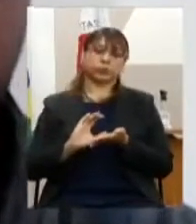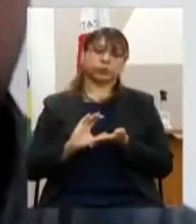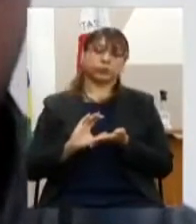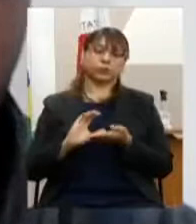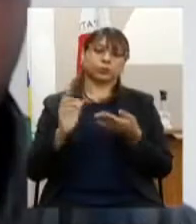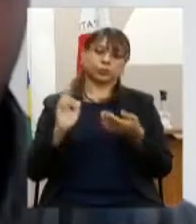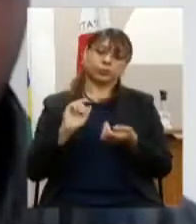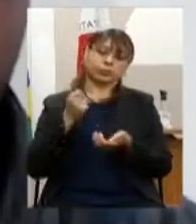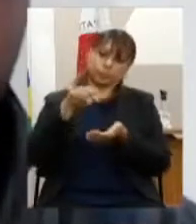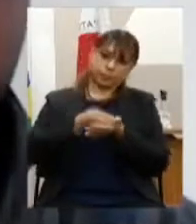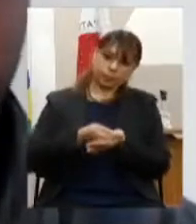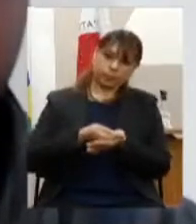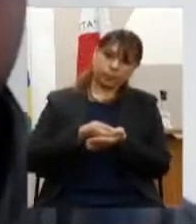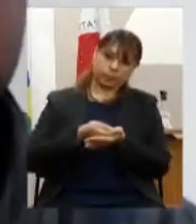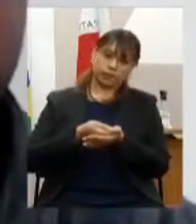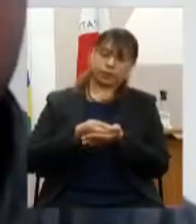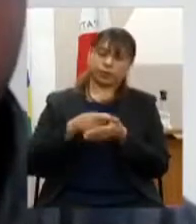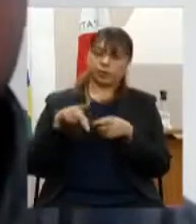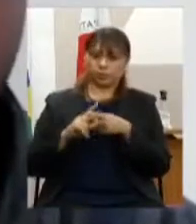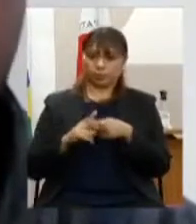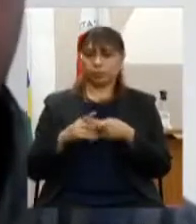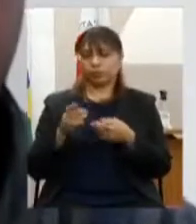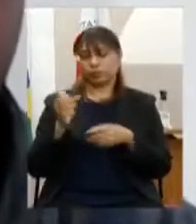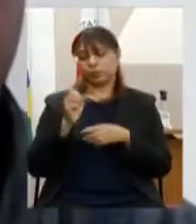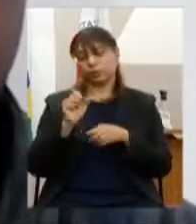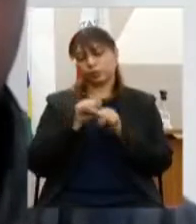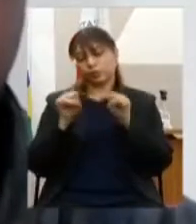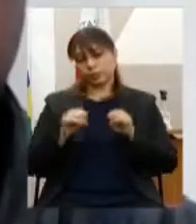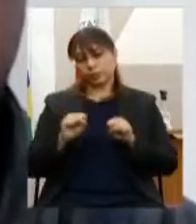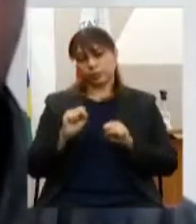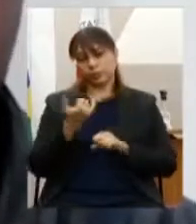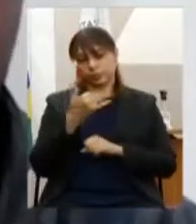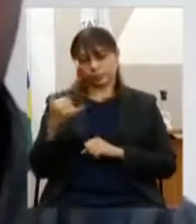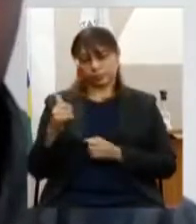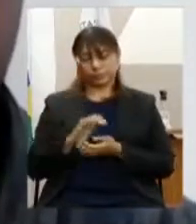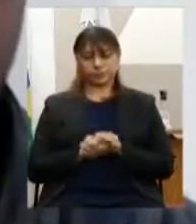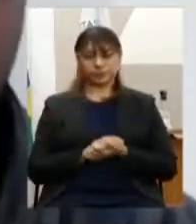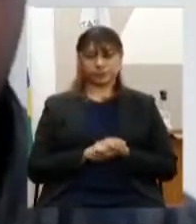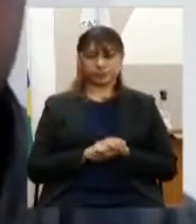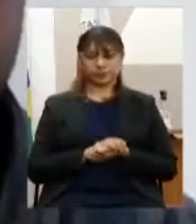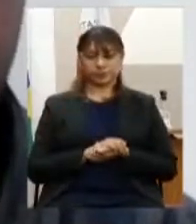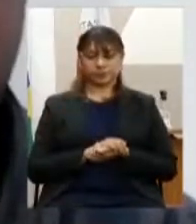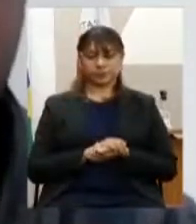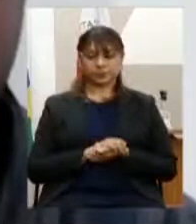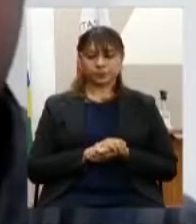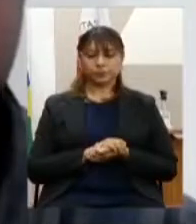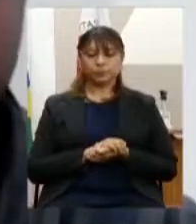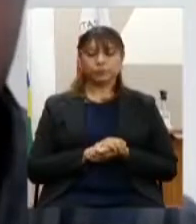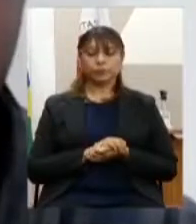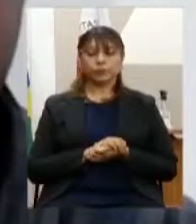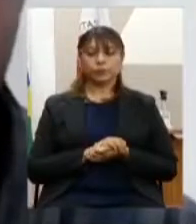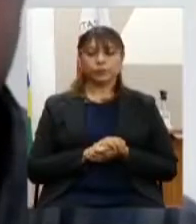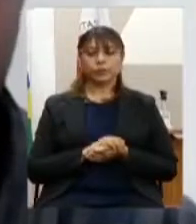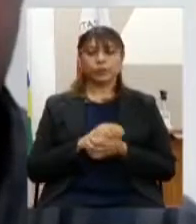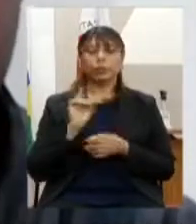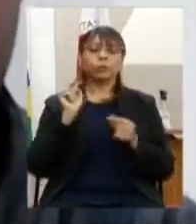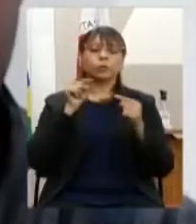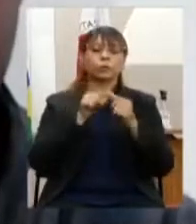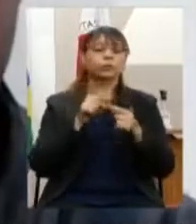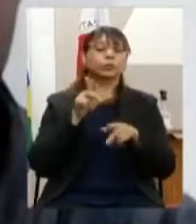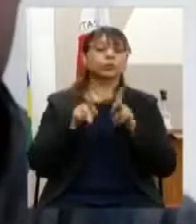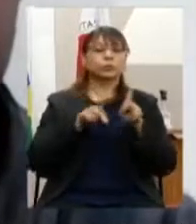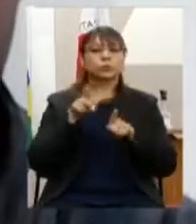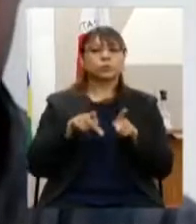Unidade de Medida Estudo Público-alvo Concessionário de Transmissão e Distribuição Elétrica